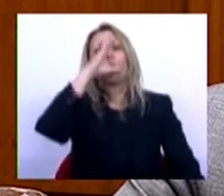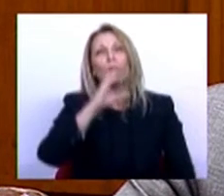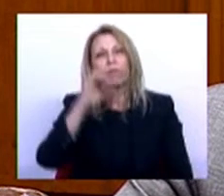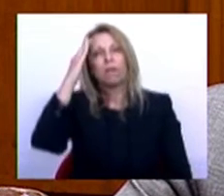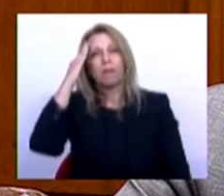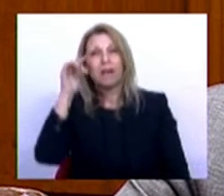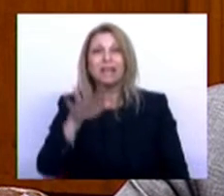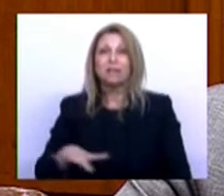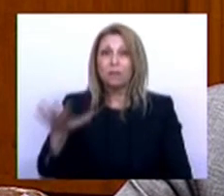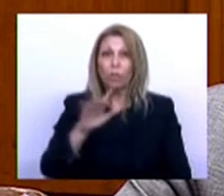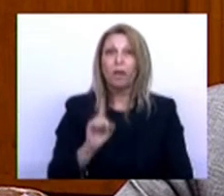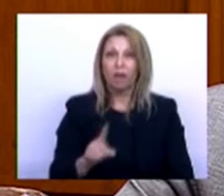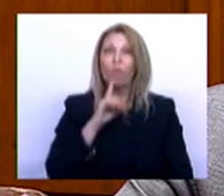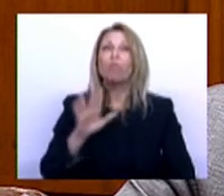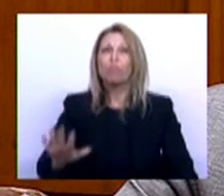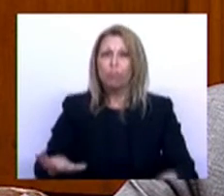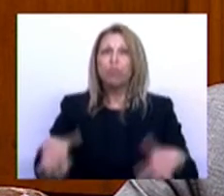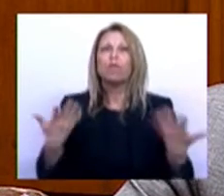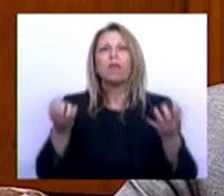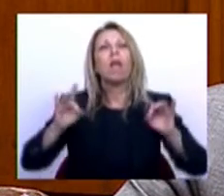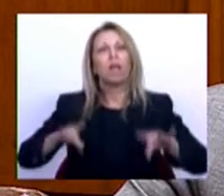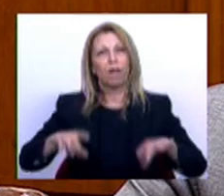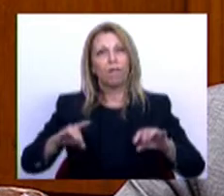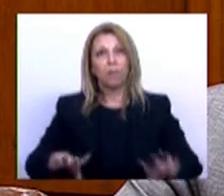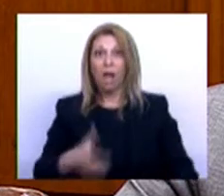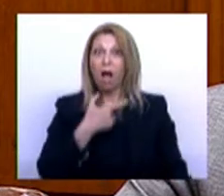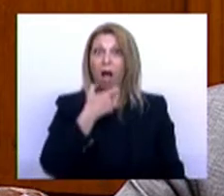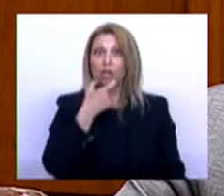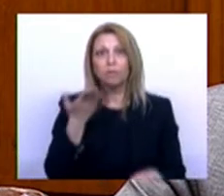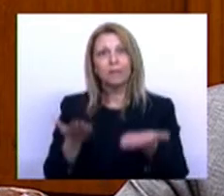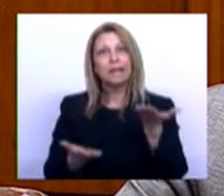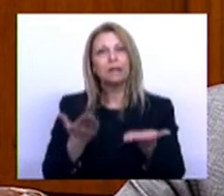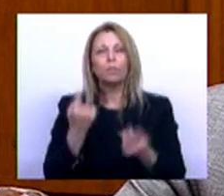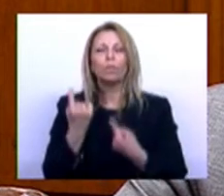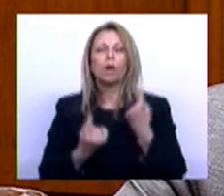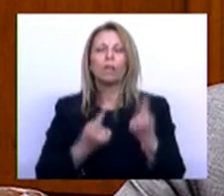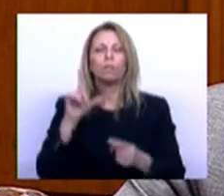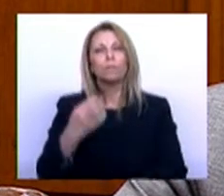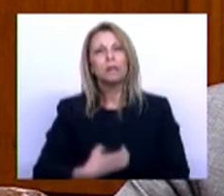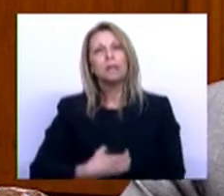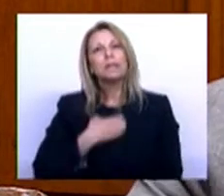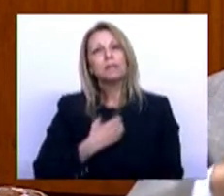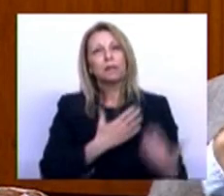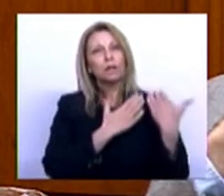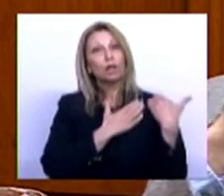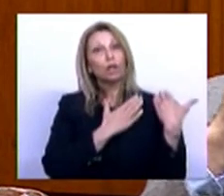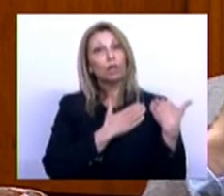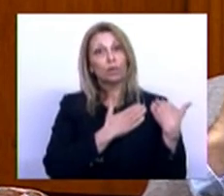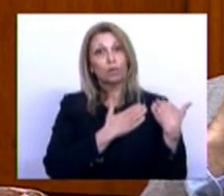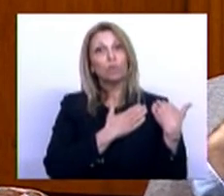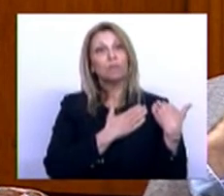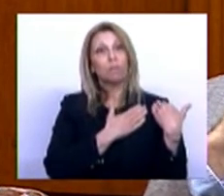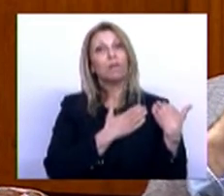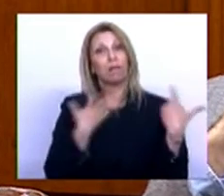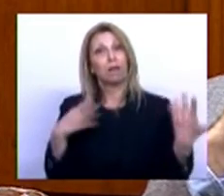situação poderia ter sido evitada se tivesse havido algum equilíbrio e sentido de responsabilidade e de